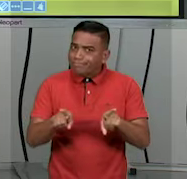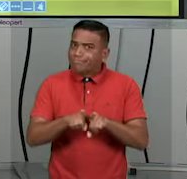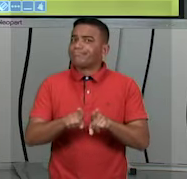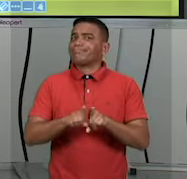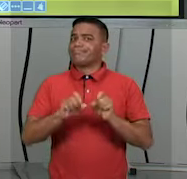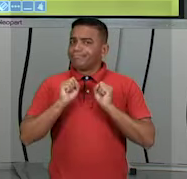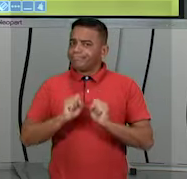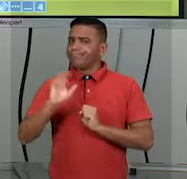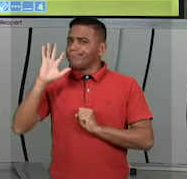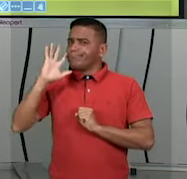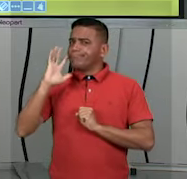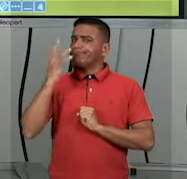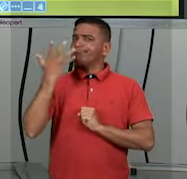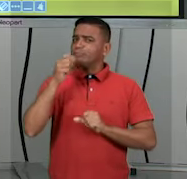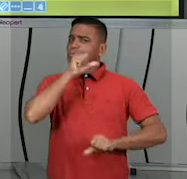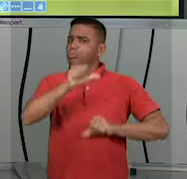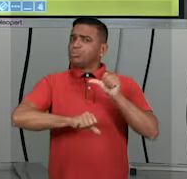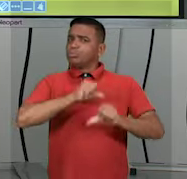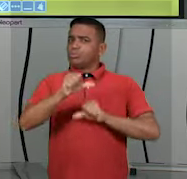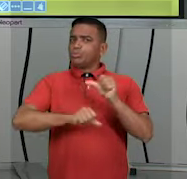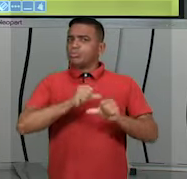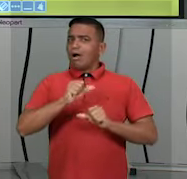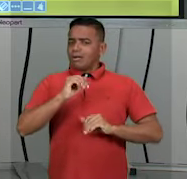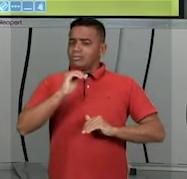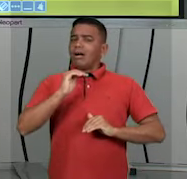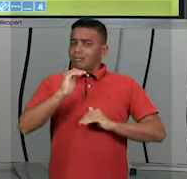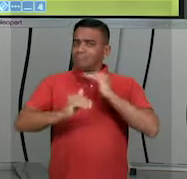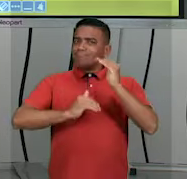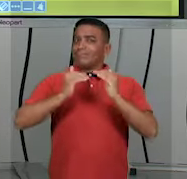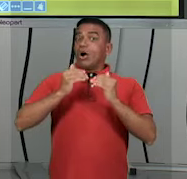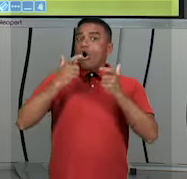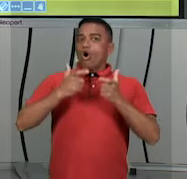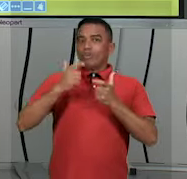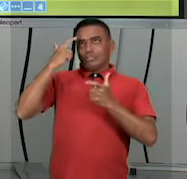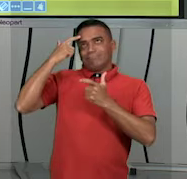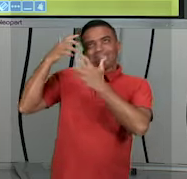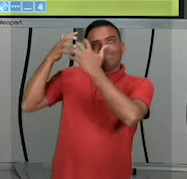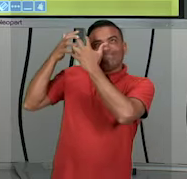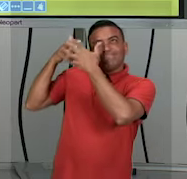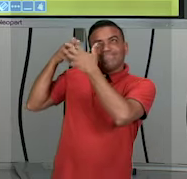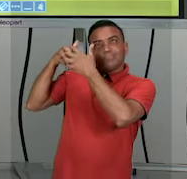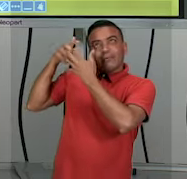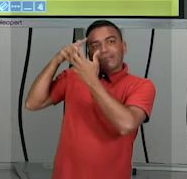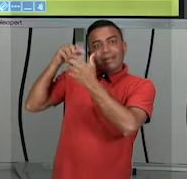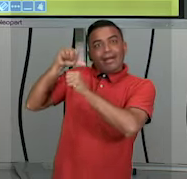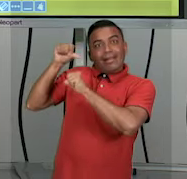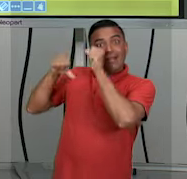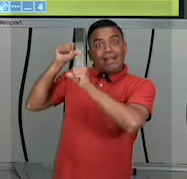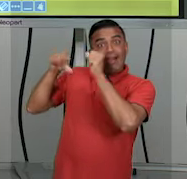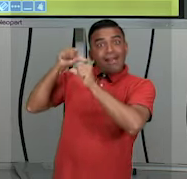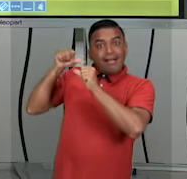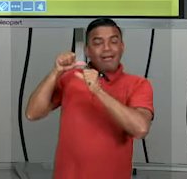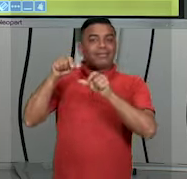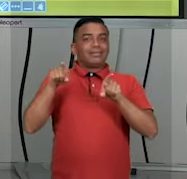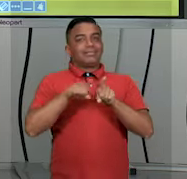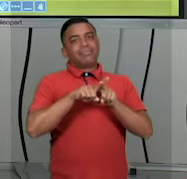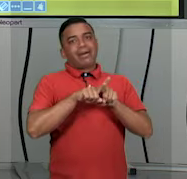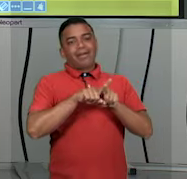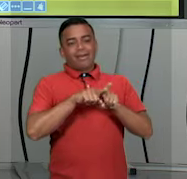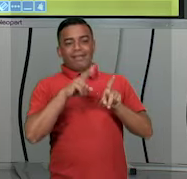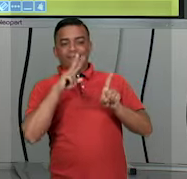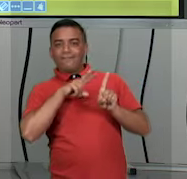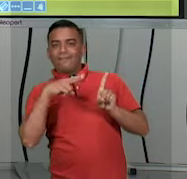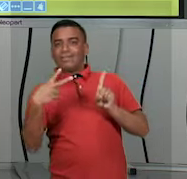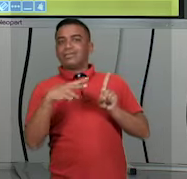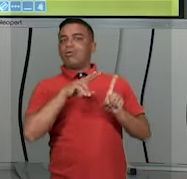acontecer mudanças no desenvolvimento mental e social. A partir dessa fase